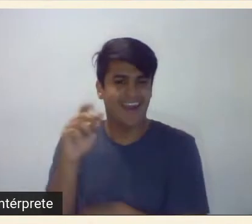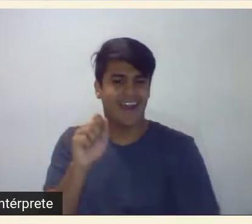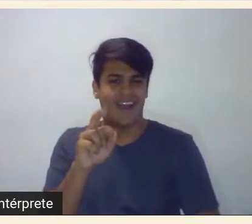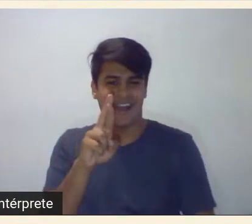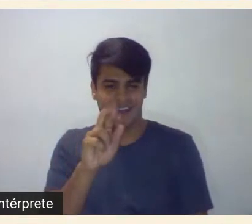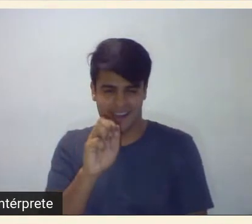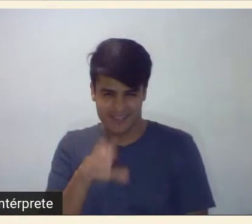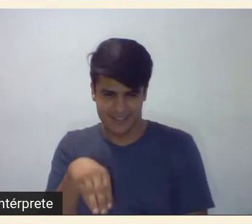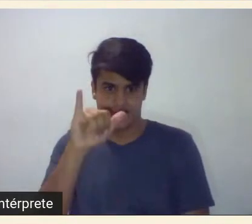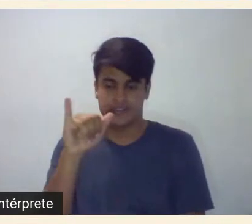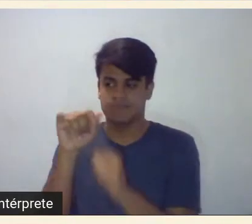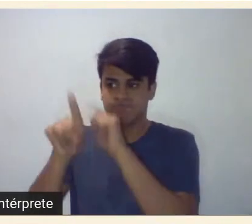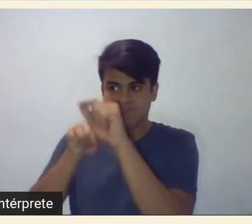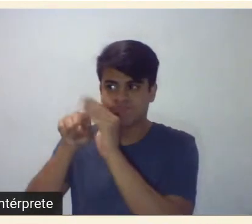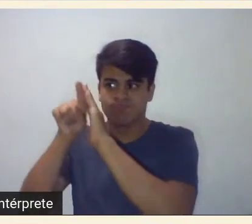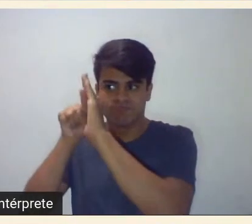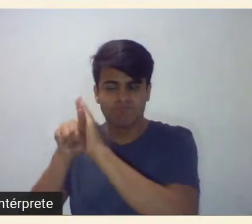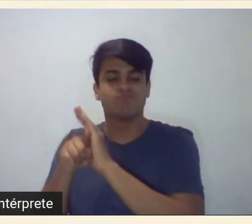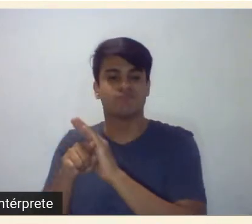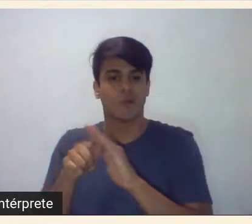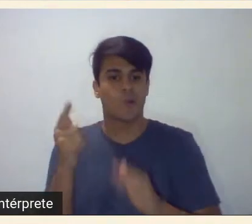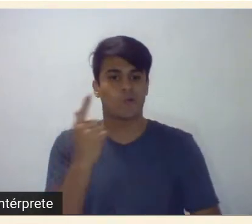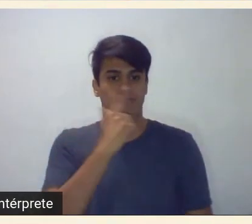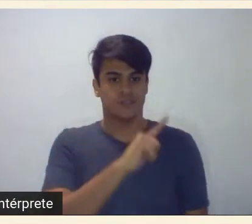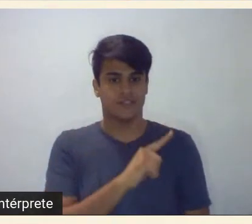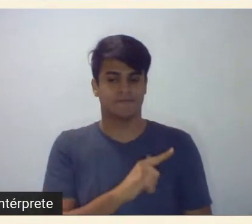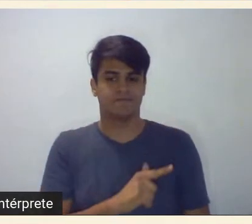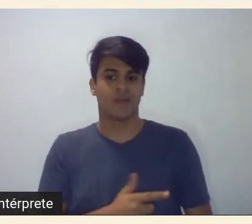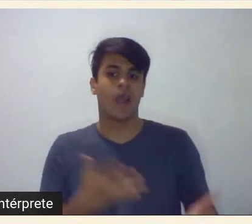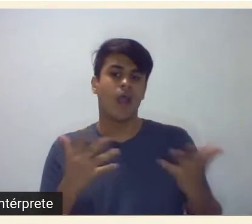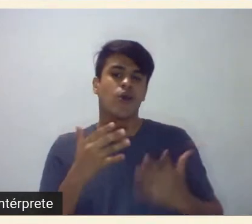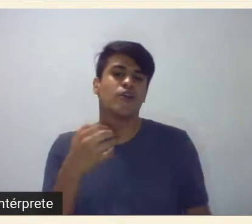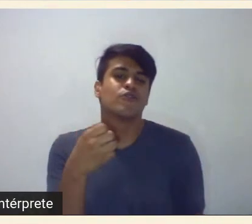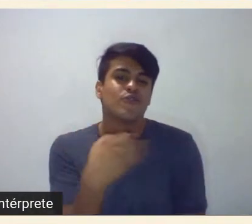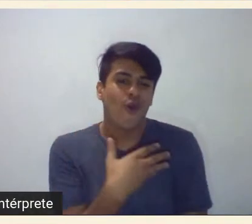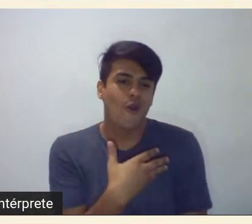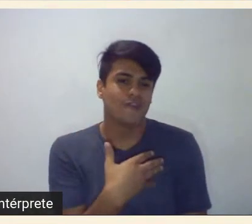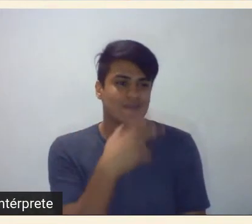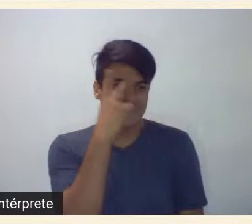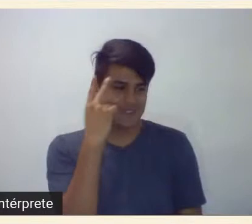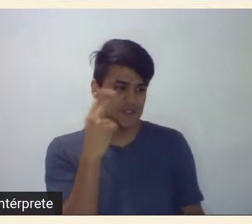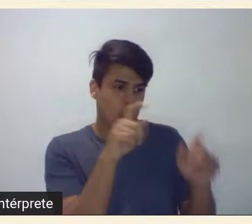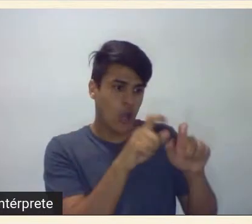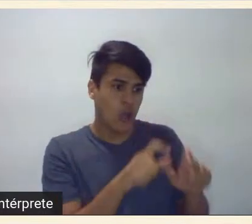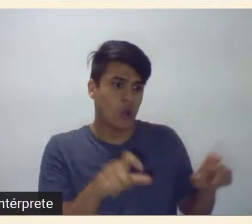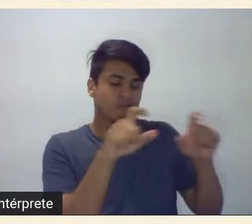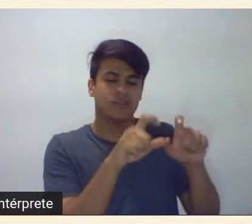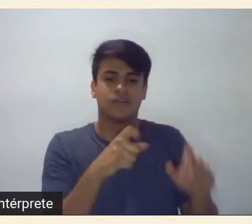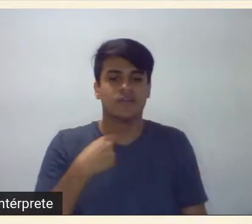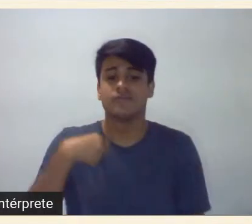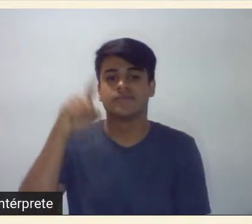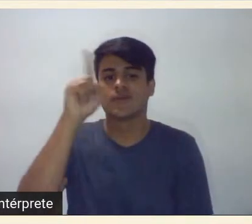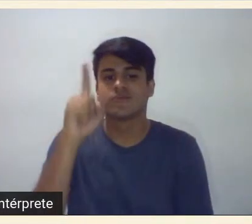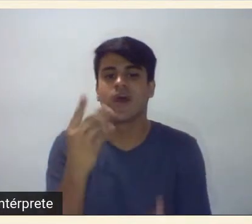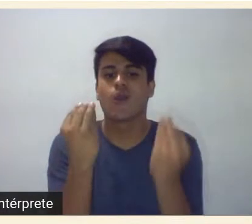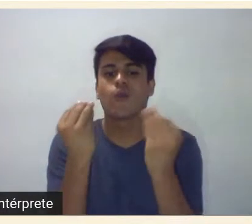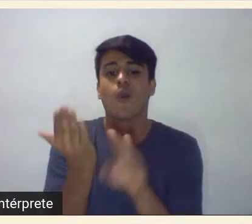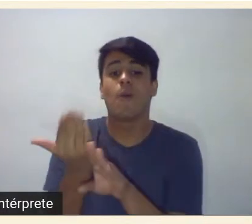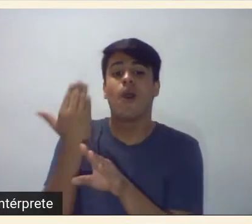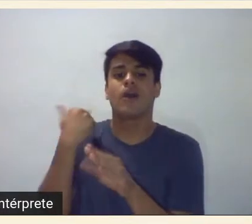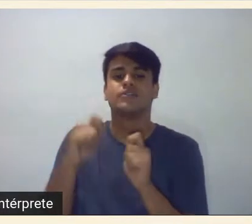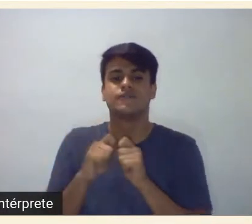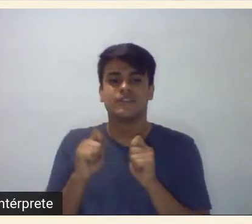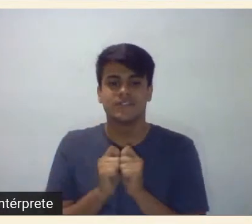né isso é uma coisa que a nova geração do computador não faz ideia do que era fazer pesquisa naquela época dos